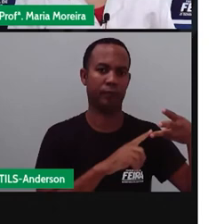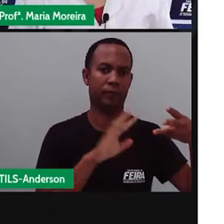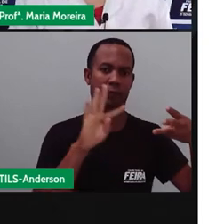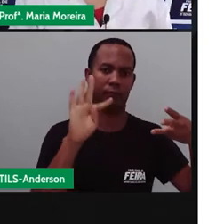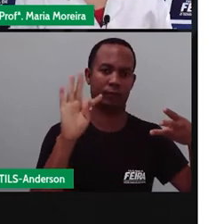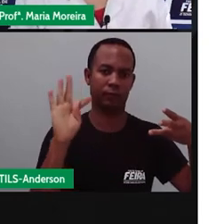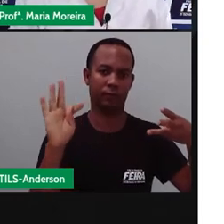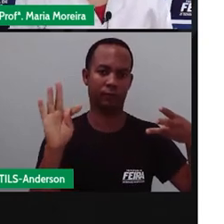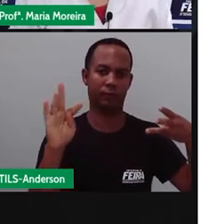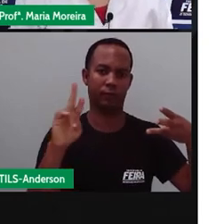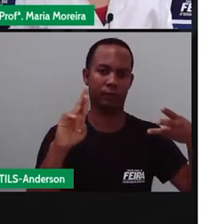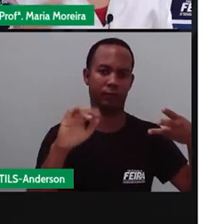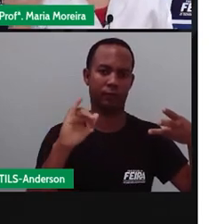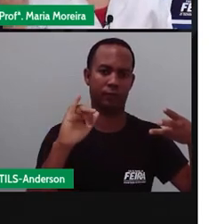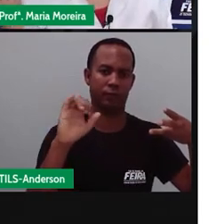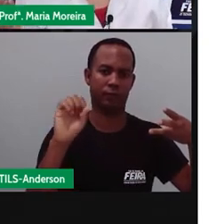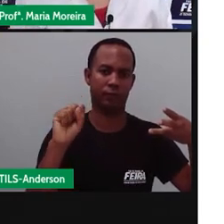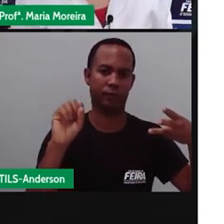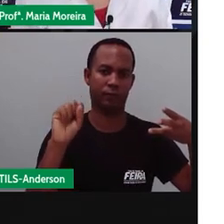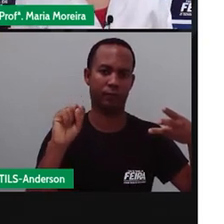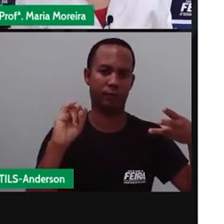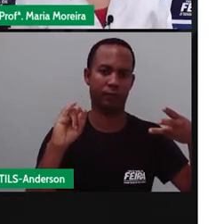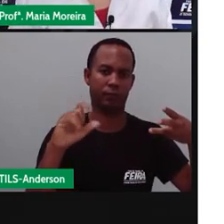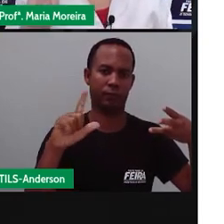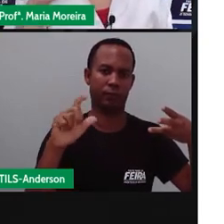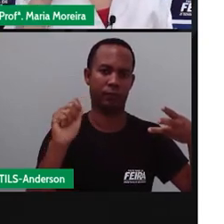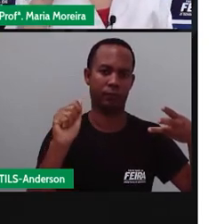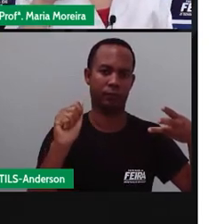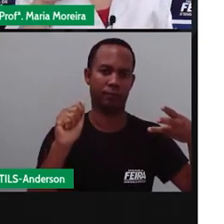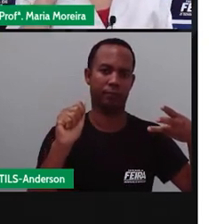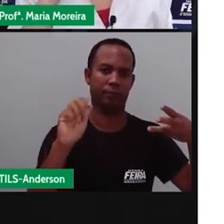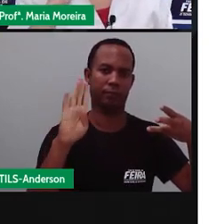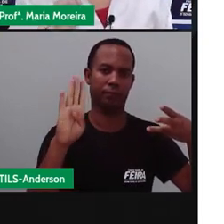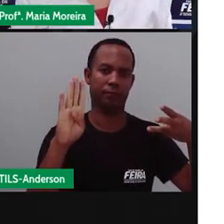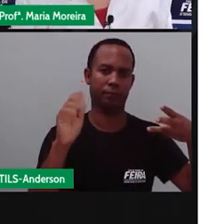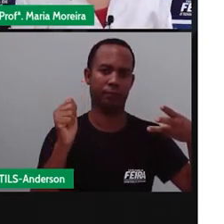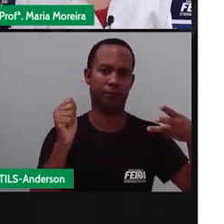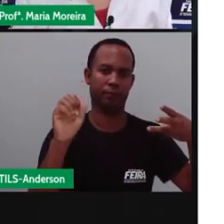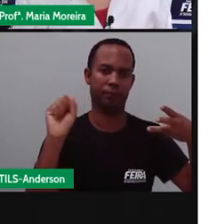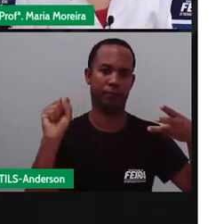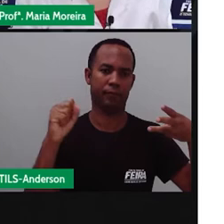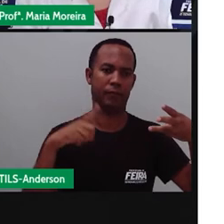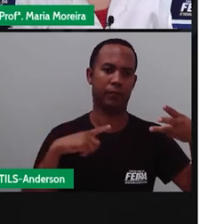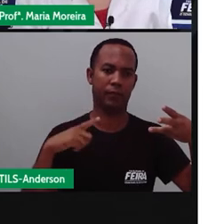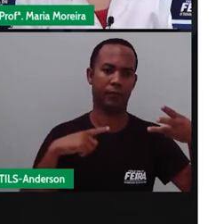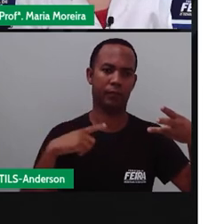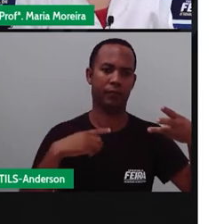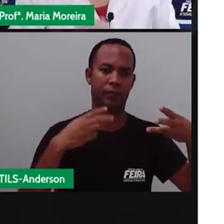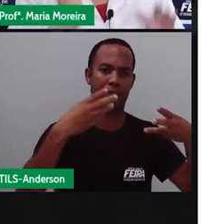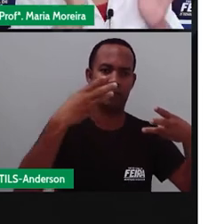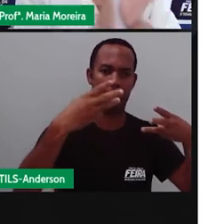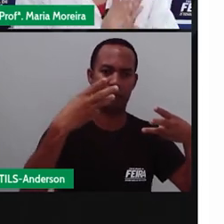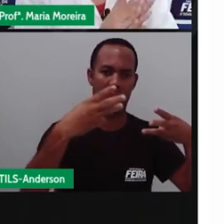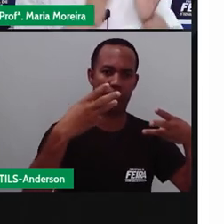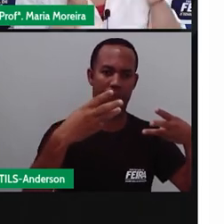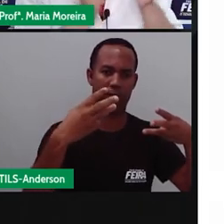Duas sílabas. Trisílaba. Terá o quê? Três sílabas. Como, por exemplo, o quê?